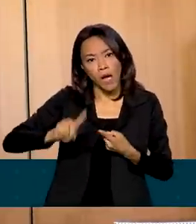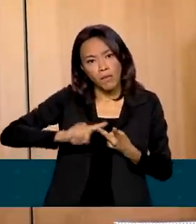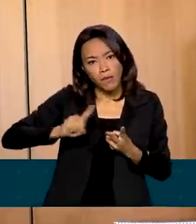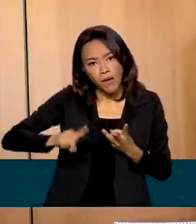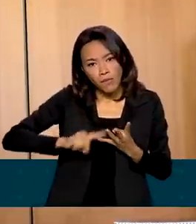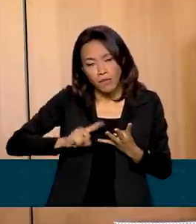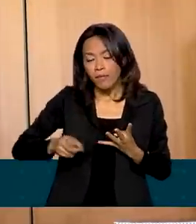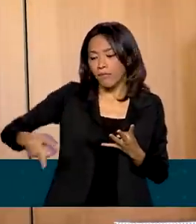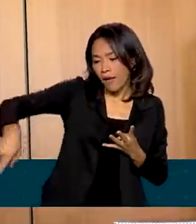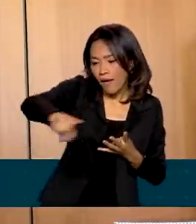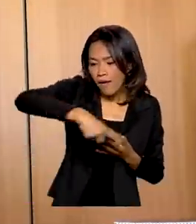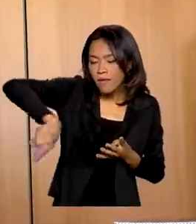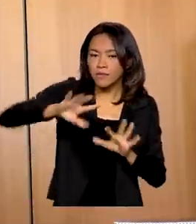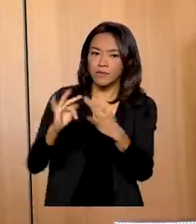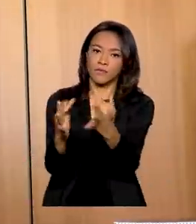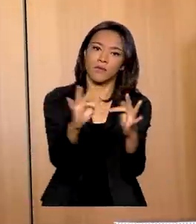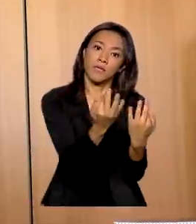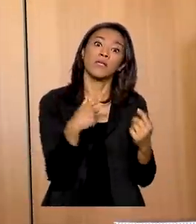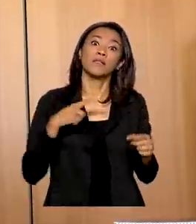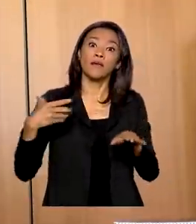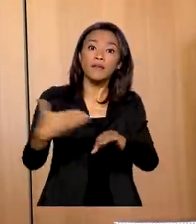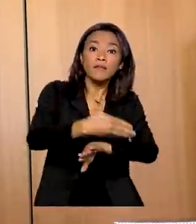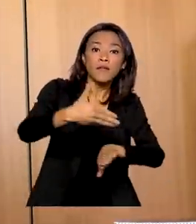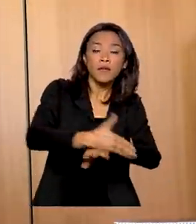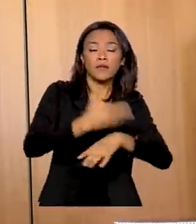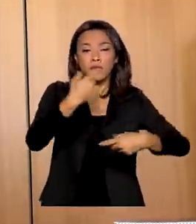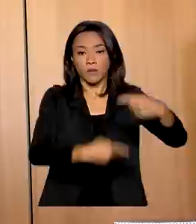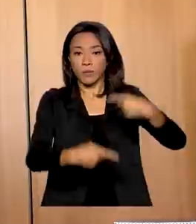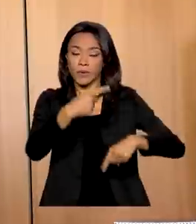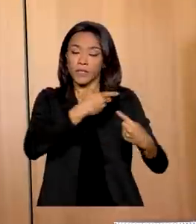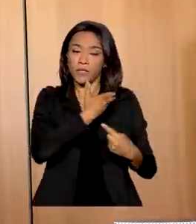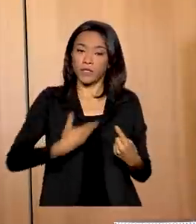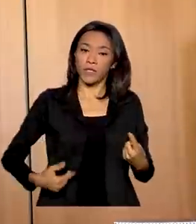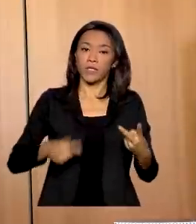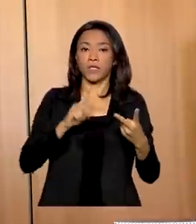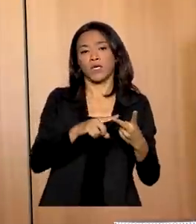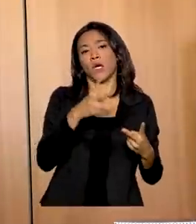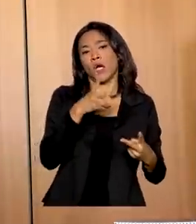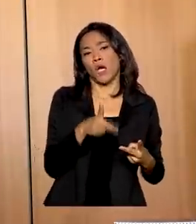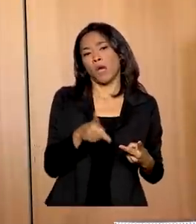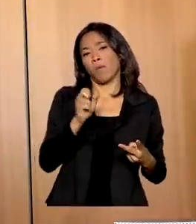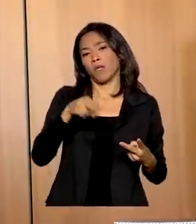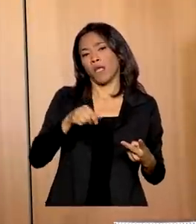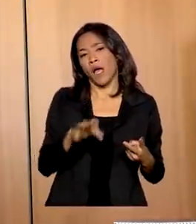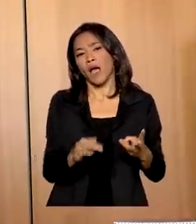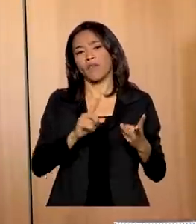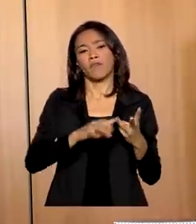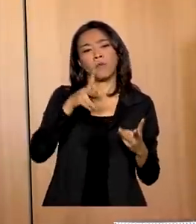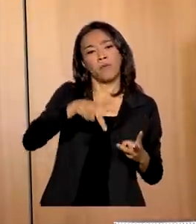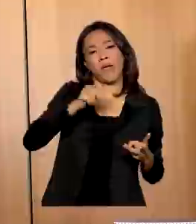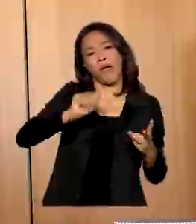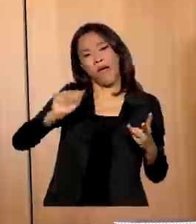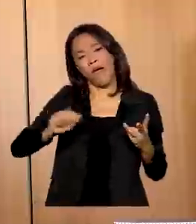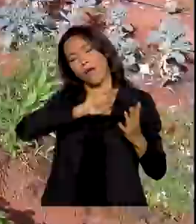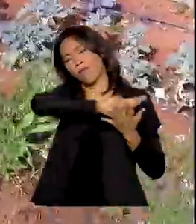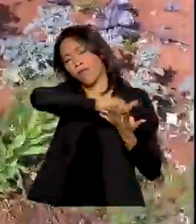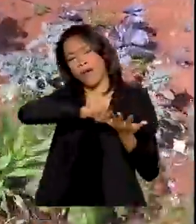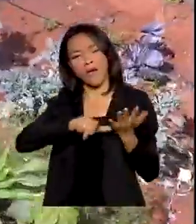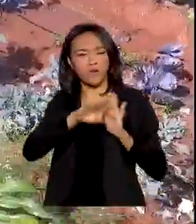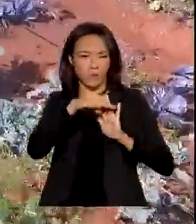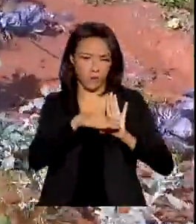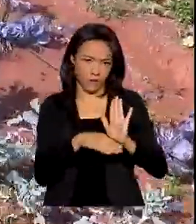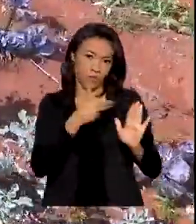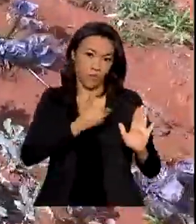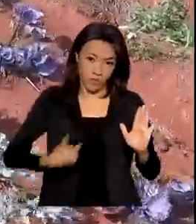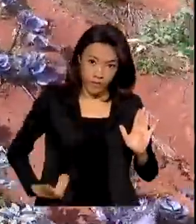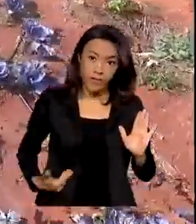a todas as políticas públicas do governo federal, como o Pronaf, o Pronamp, o PAA e assim por diante. O